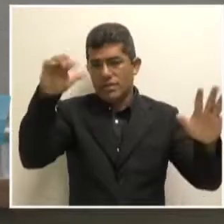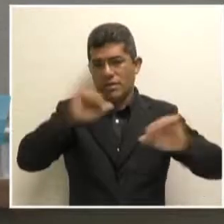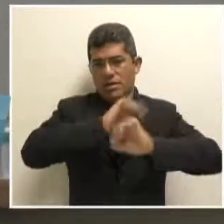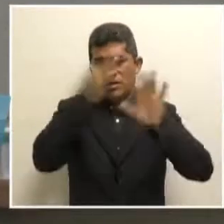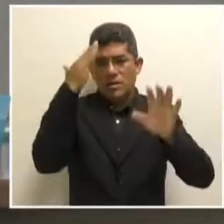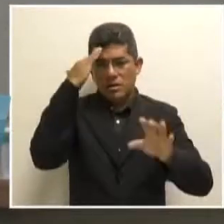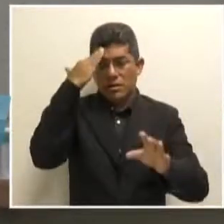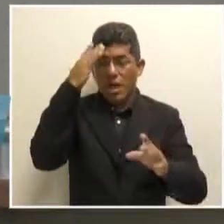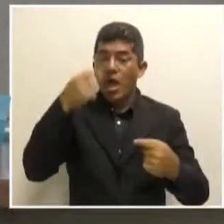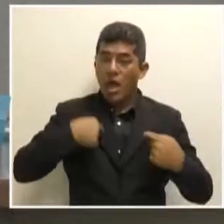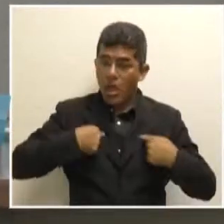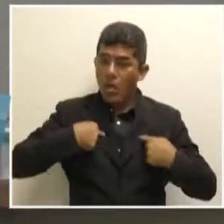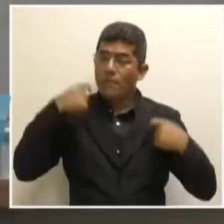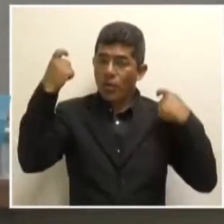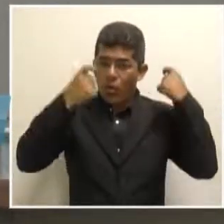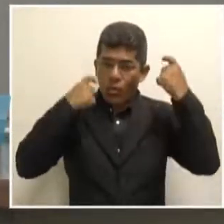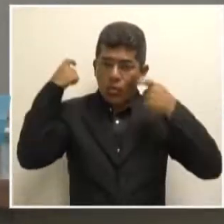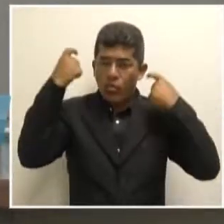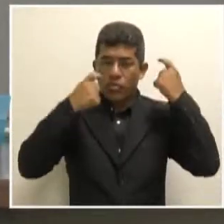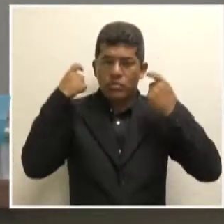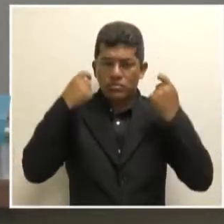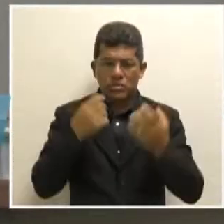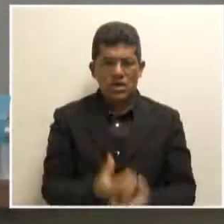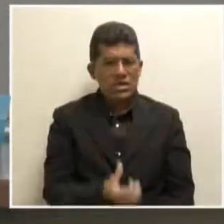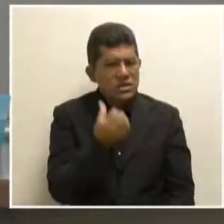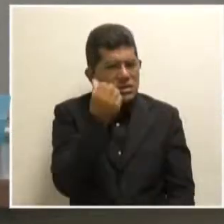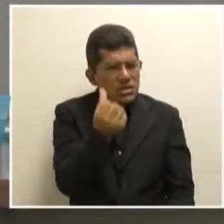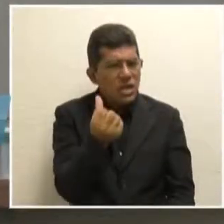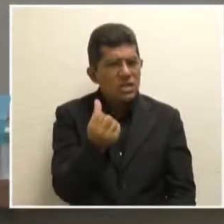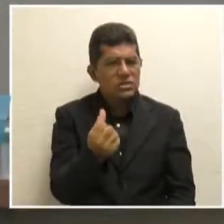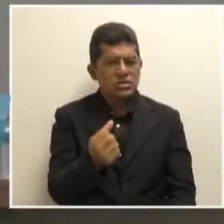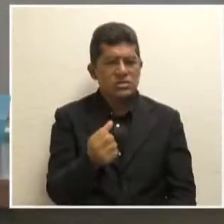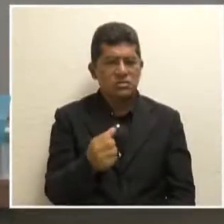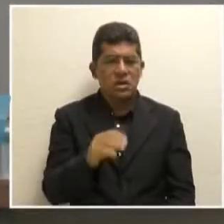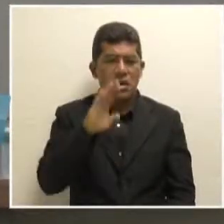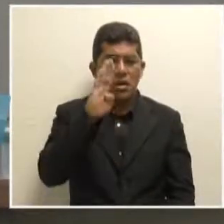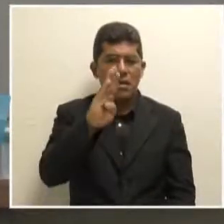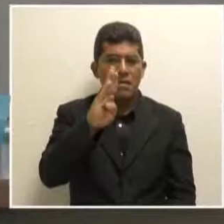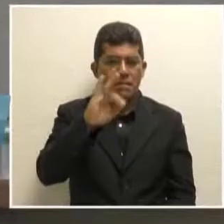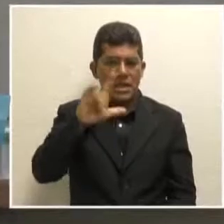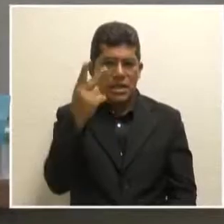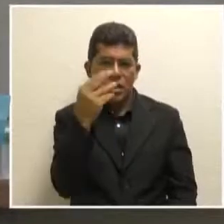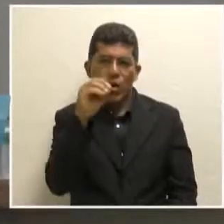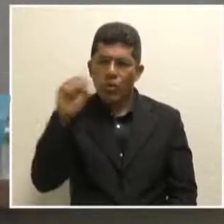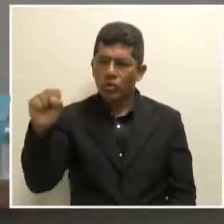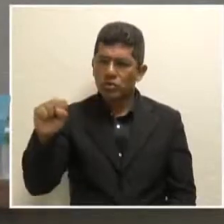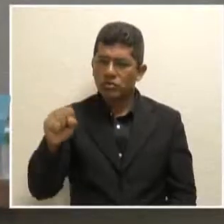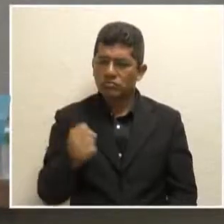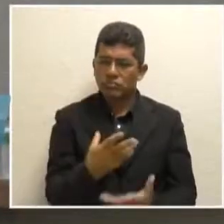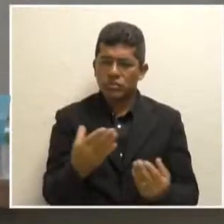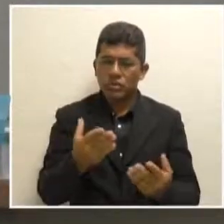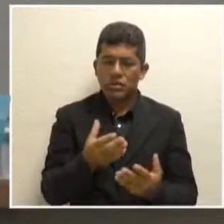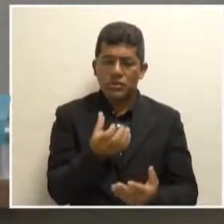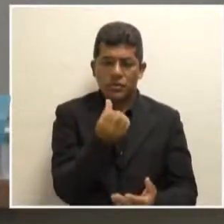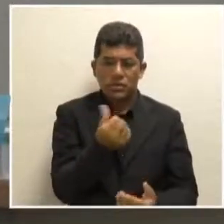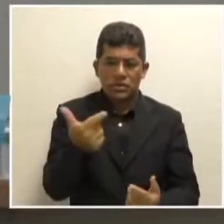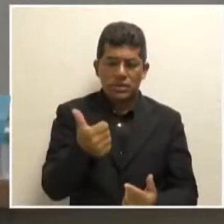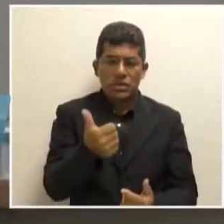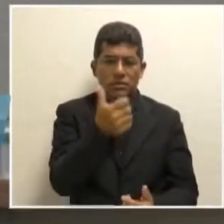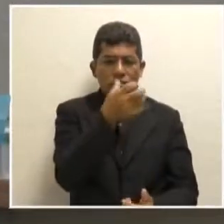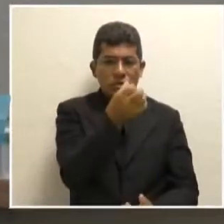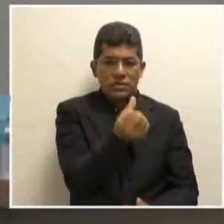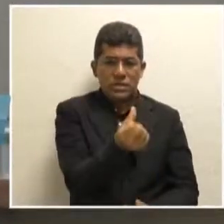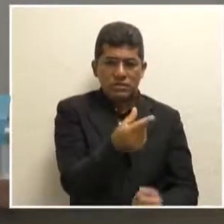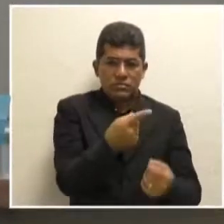Eu me preocupo bastante. Seis bilhões. Se você pegar isso e dividir por 61, dá 102